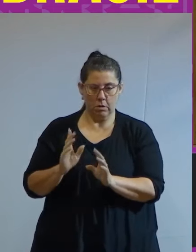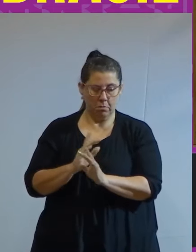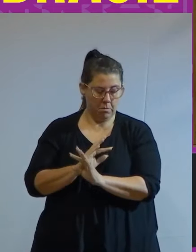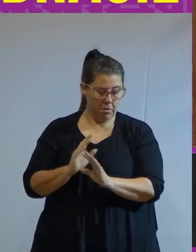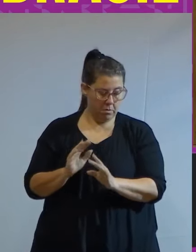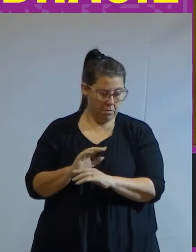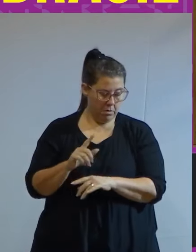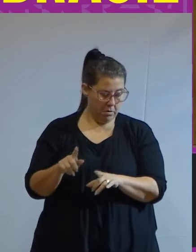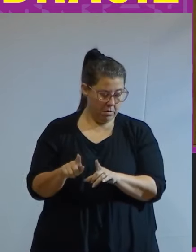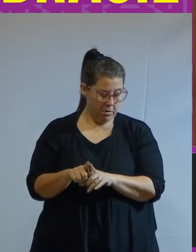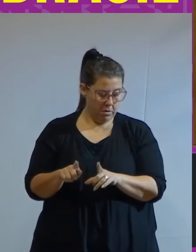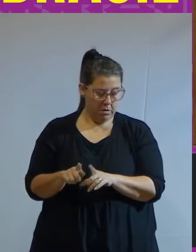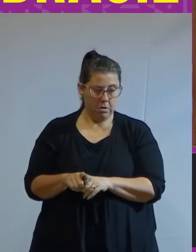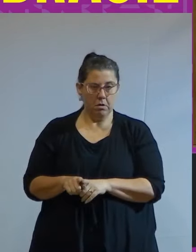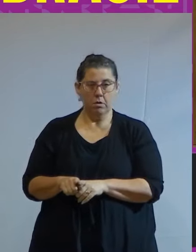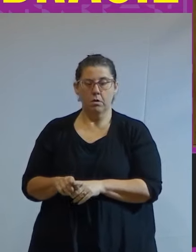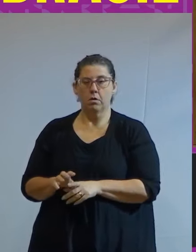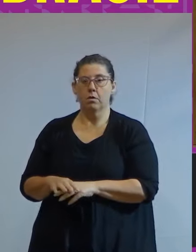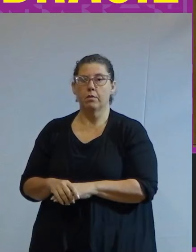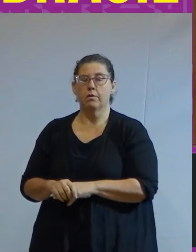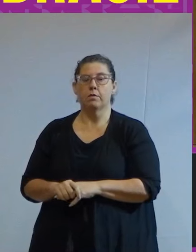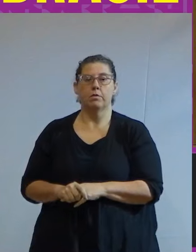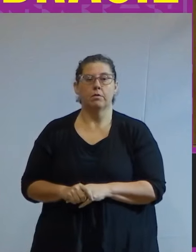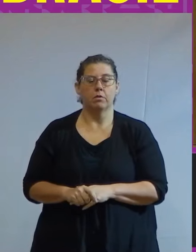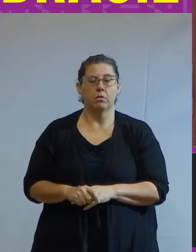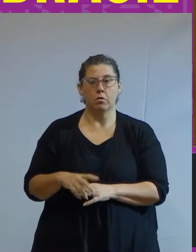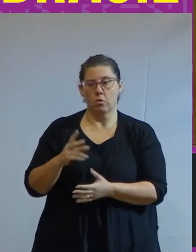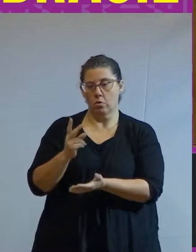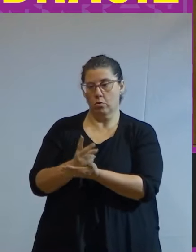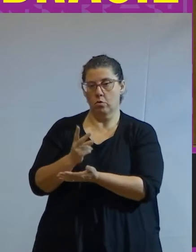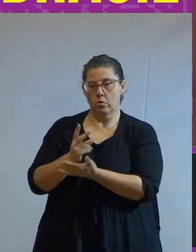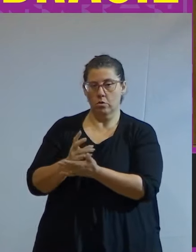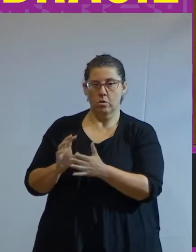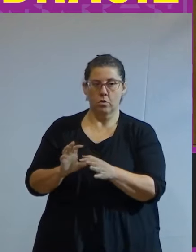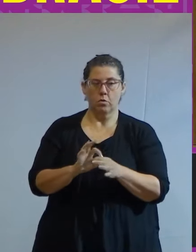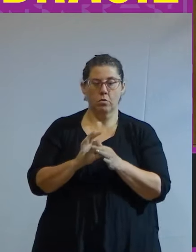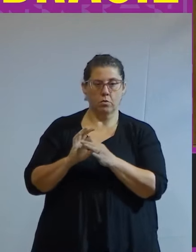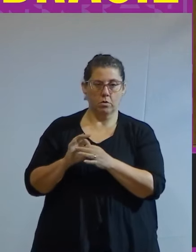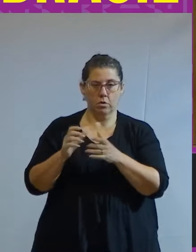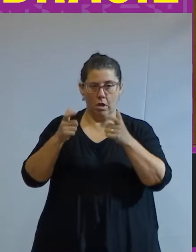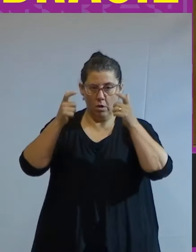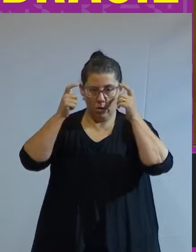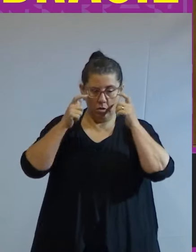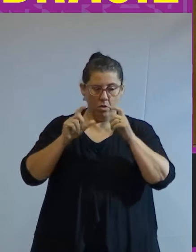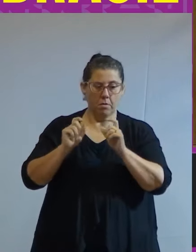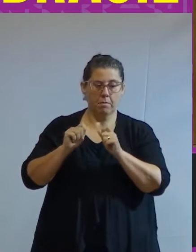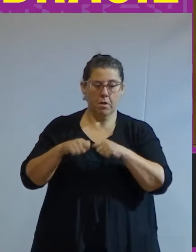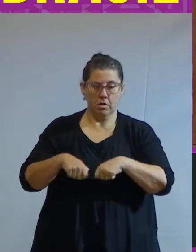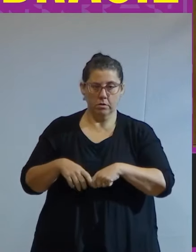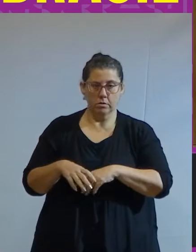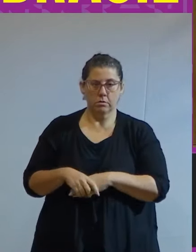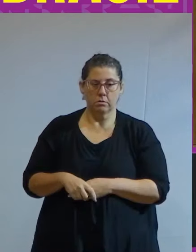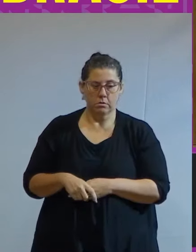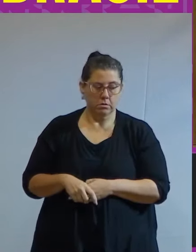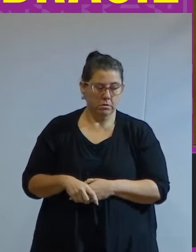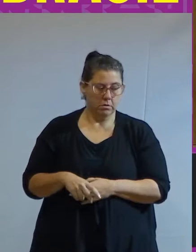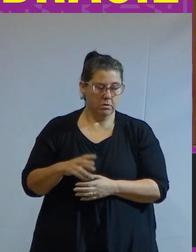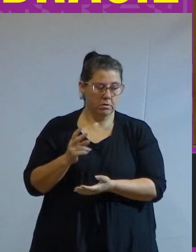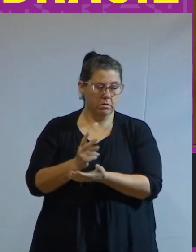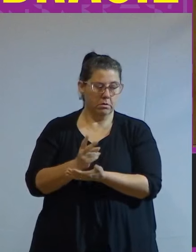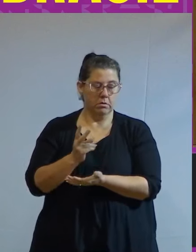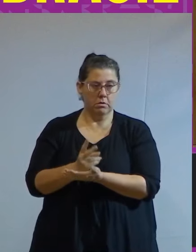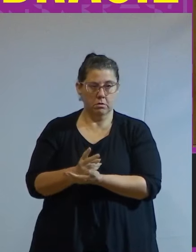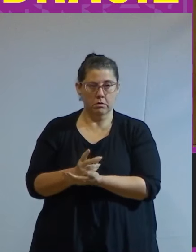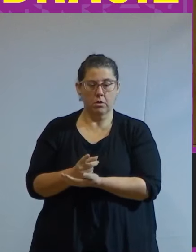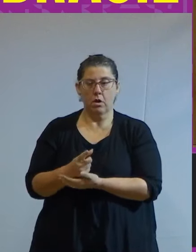era mais confortável e seguro manter-se vinculado à coroa o que possibilitou a permanência da